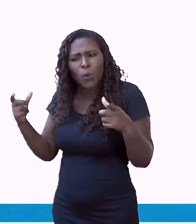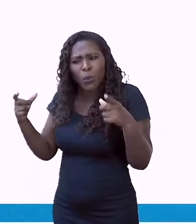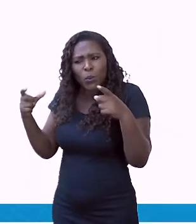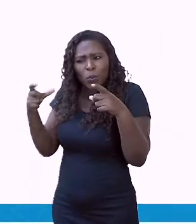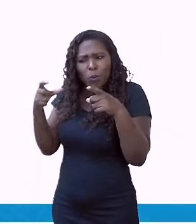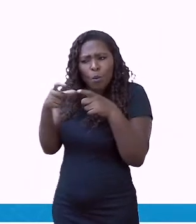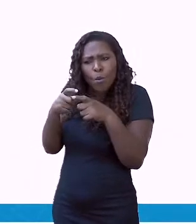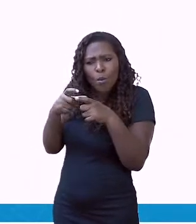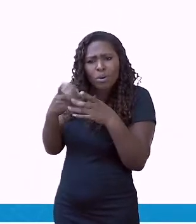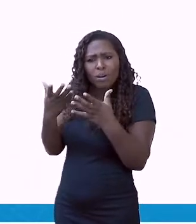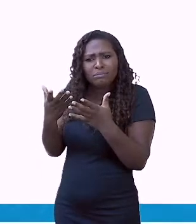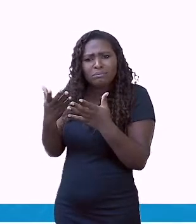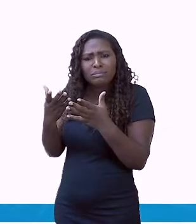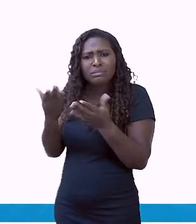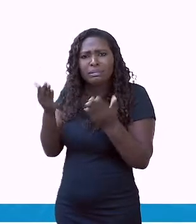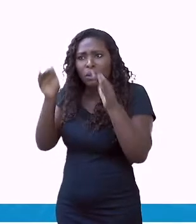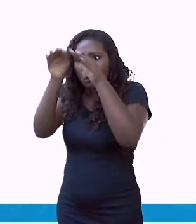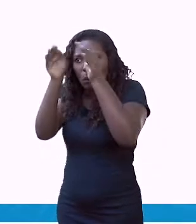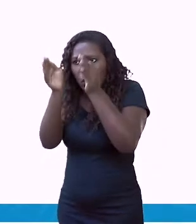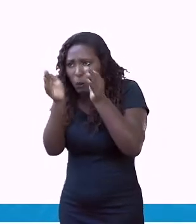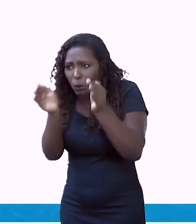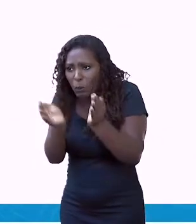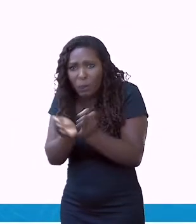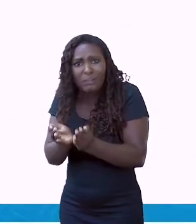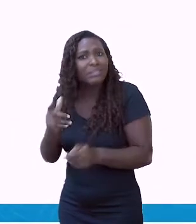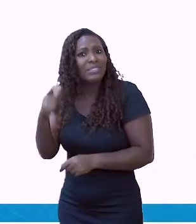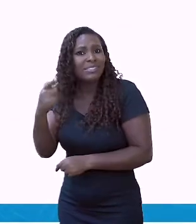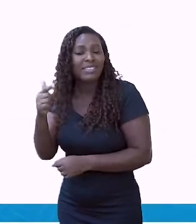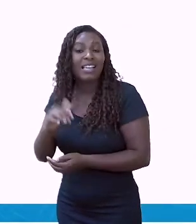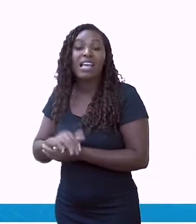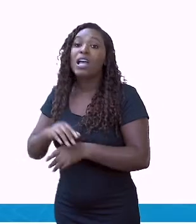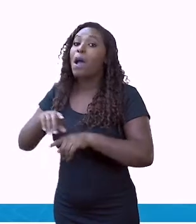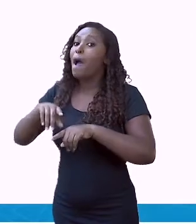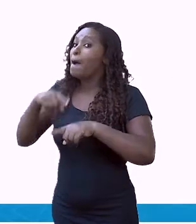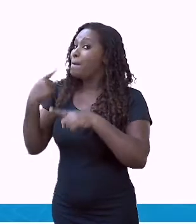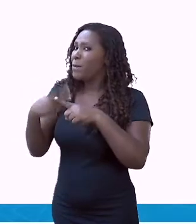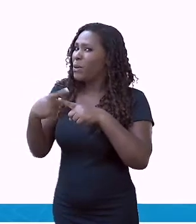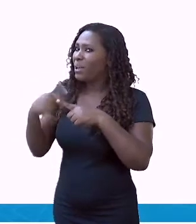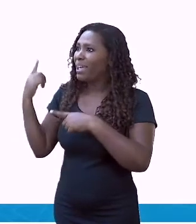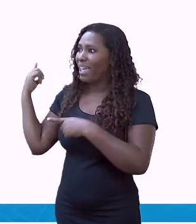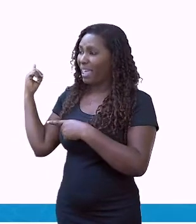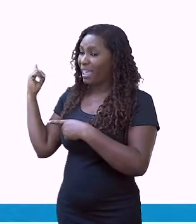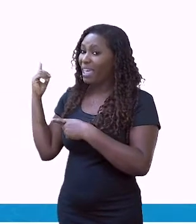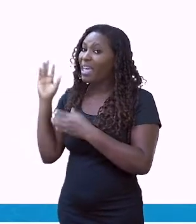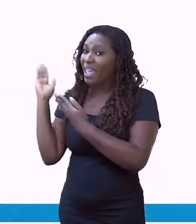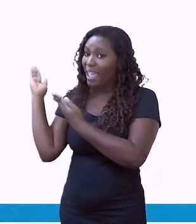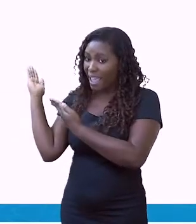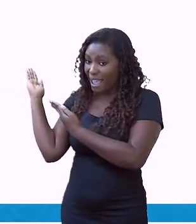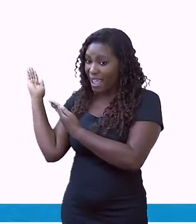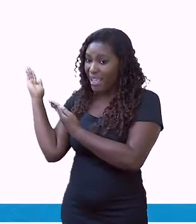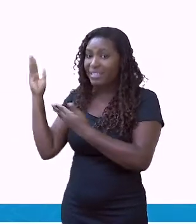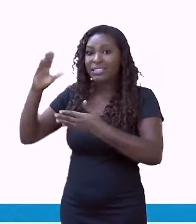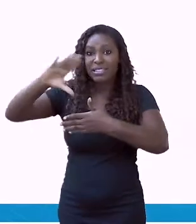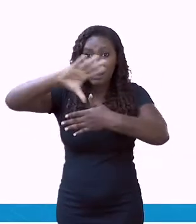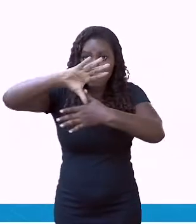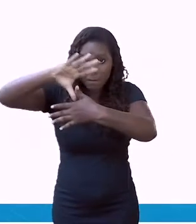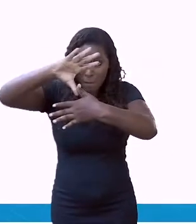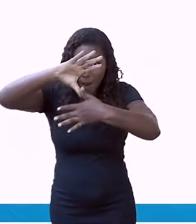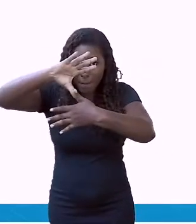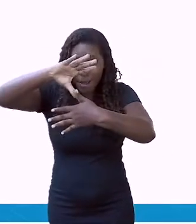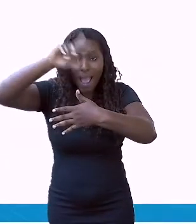desenhado na forma da distribuição populacional pelo planeta.